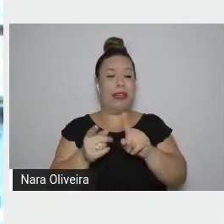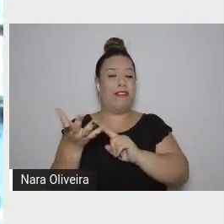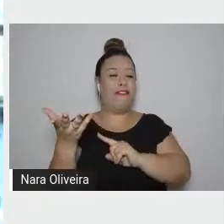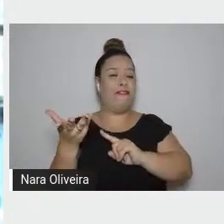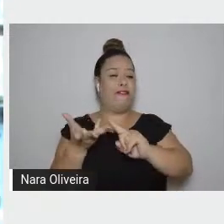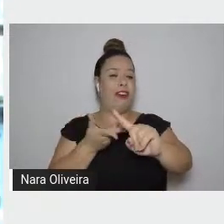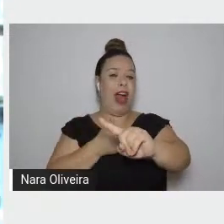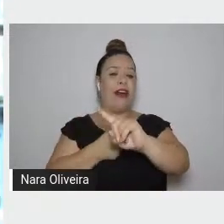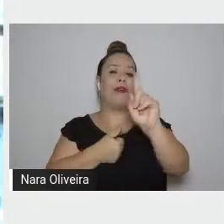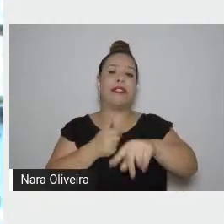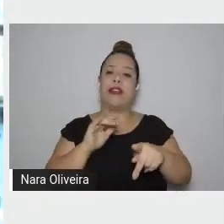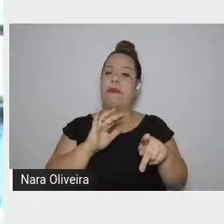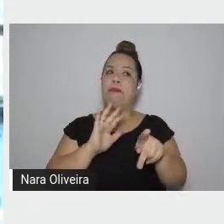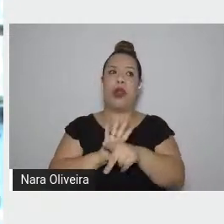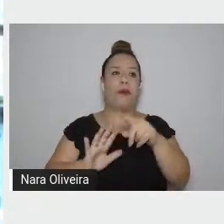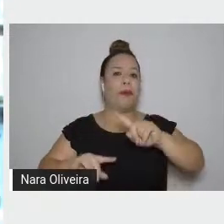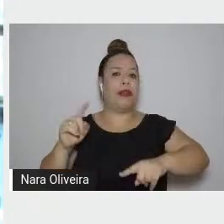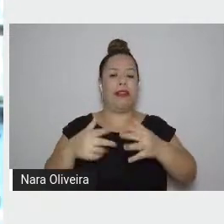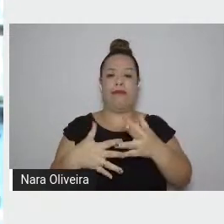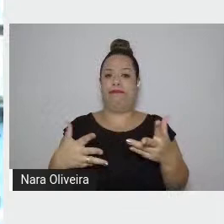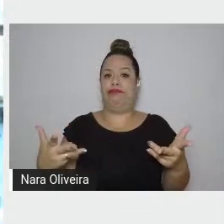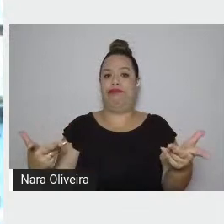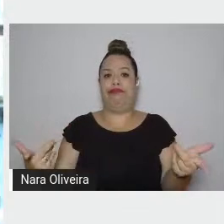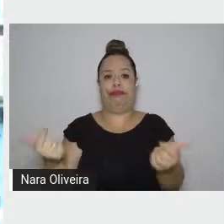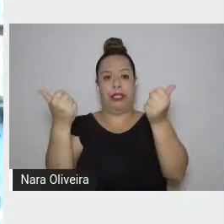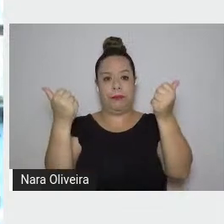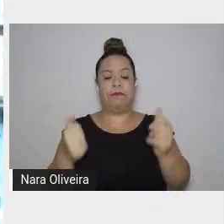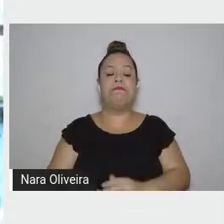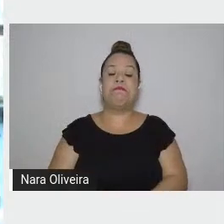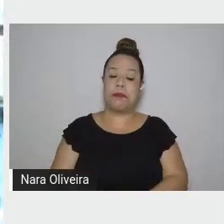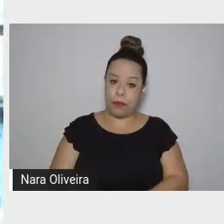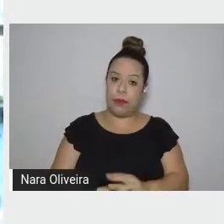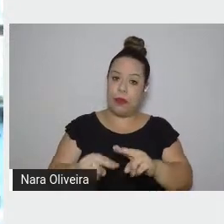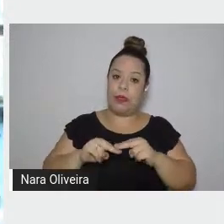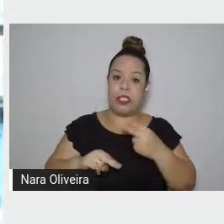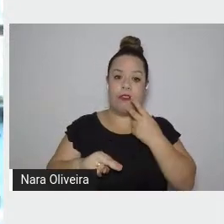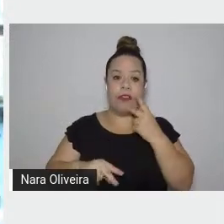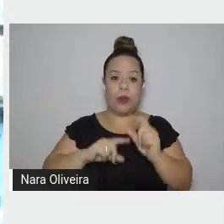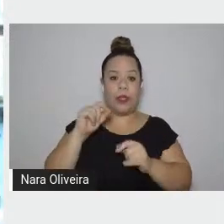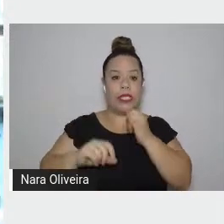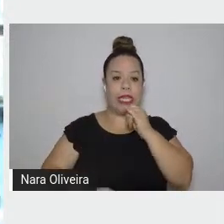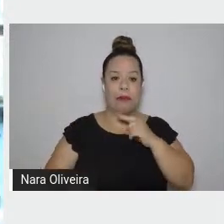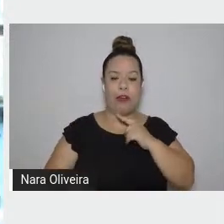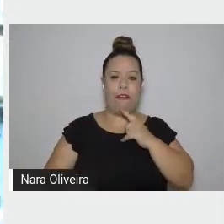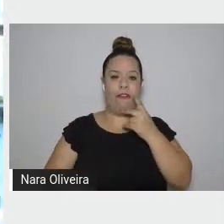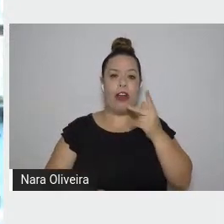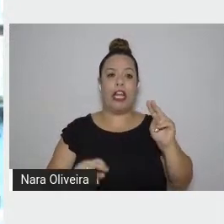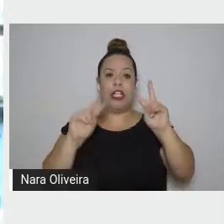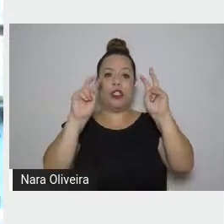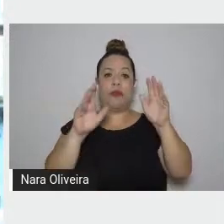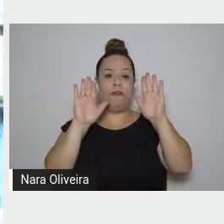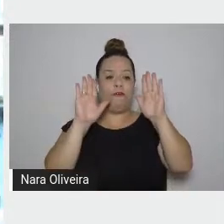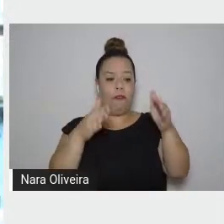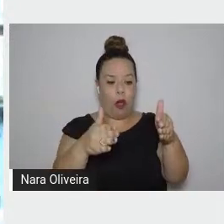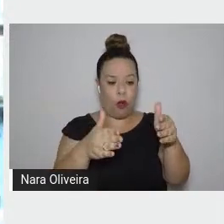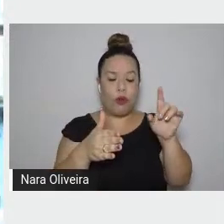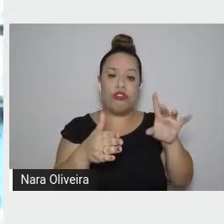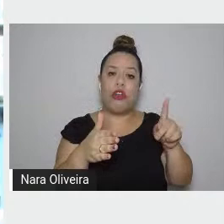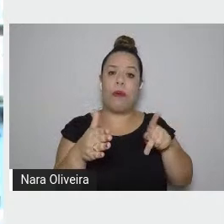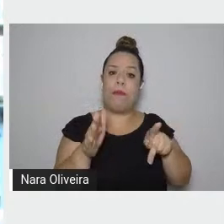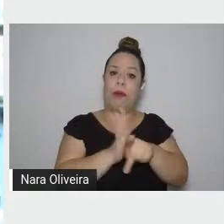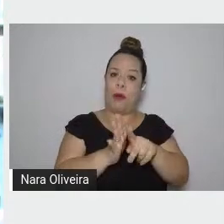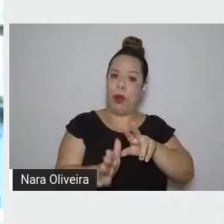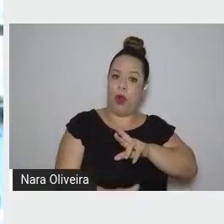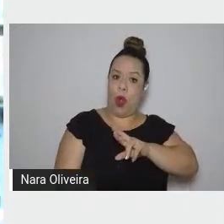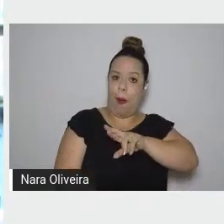Por isso, eu vou fazer um recorte, aqui eu vou falar só dos romances e vou fazer